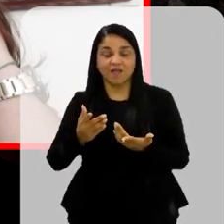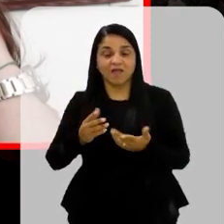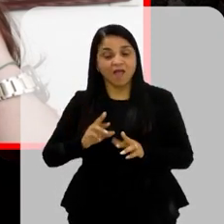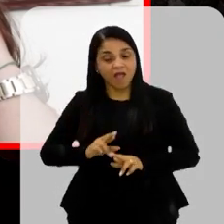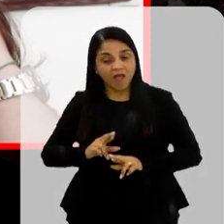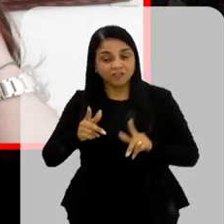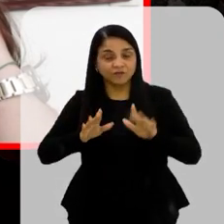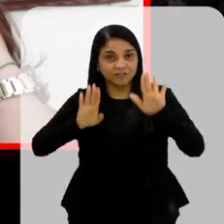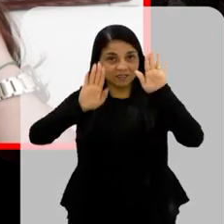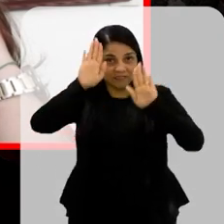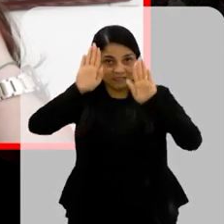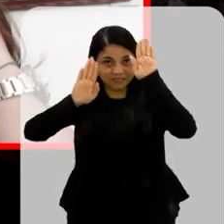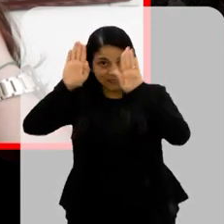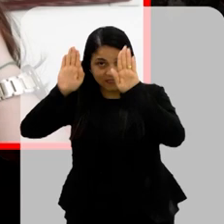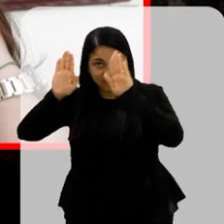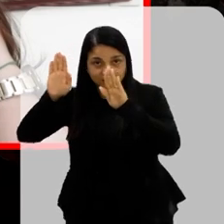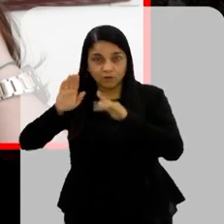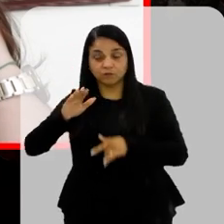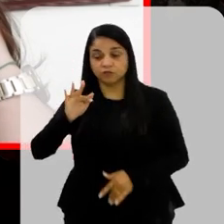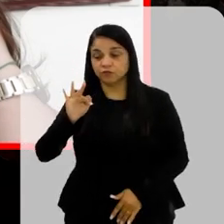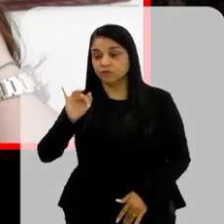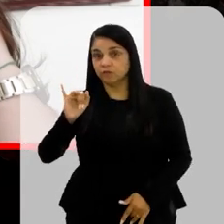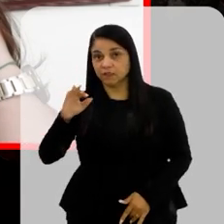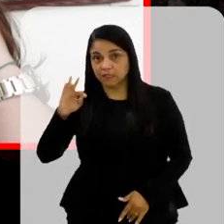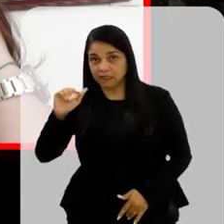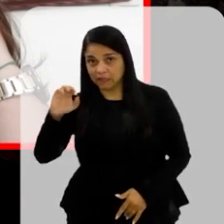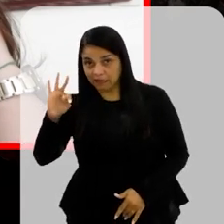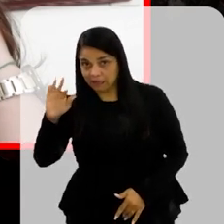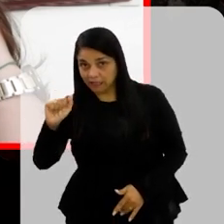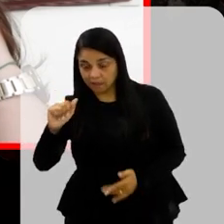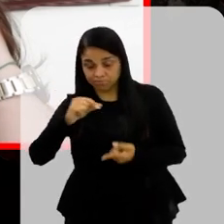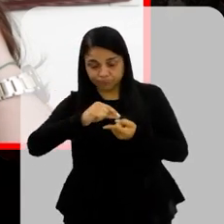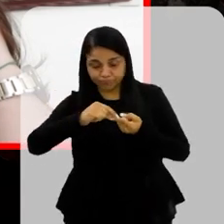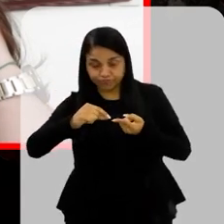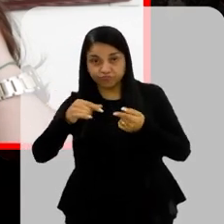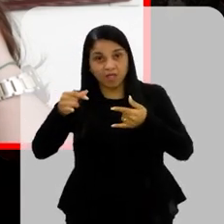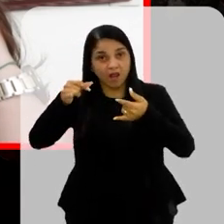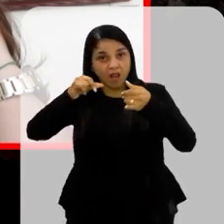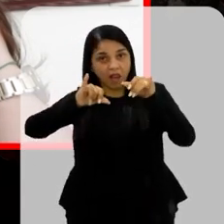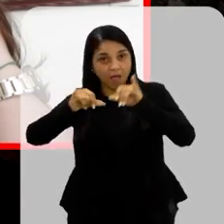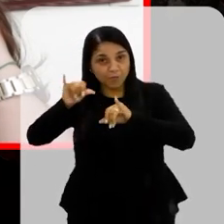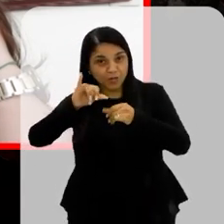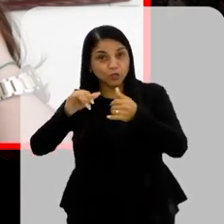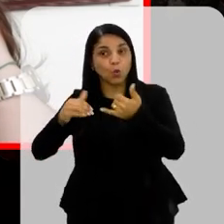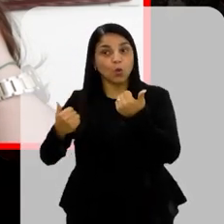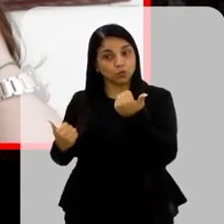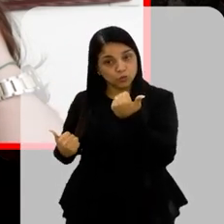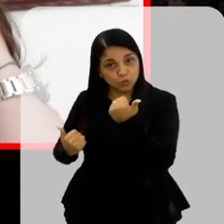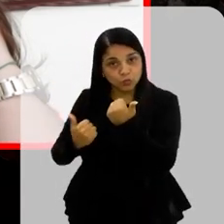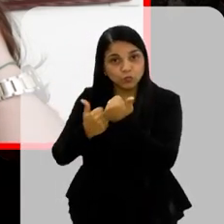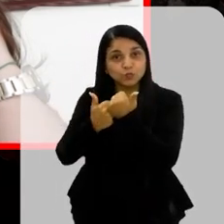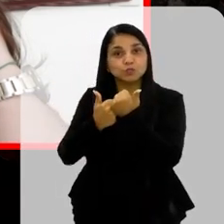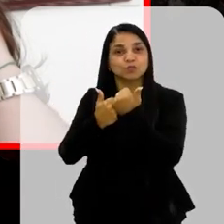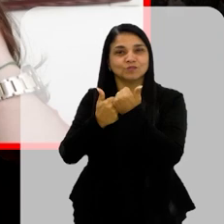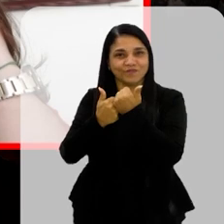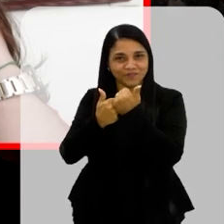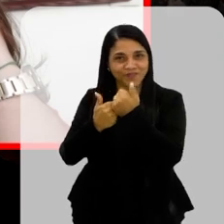Na licitação De fitas Que são boas Laboratórios grandes Que dão muito suporte